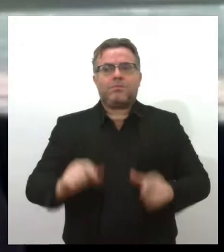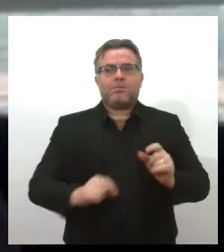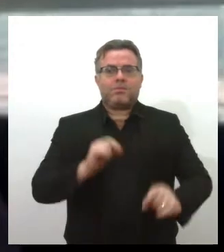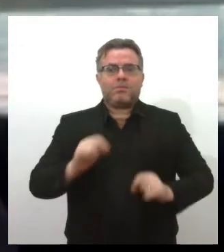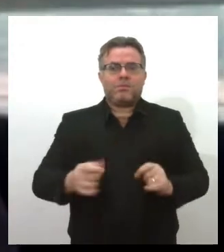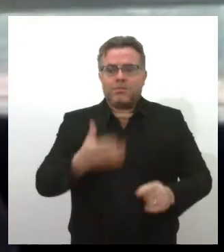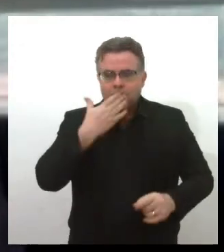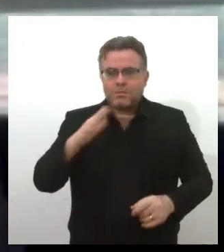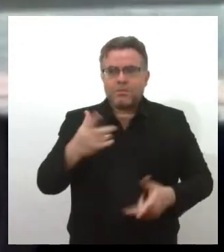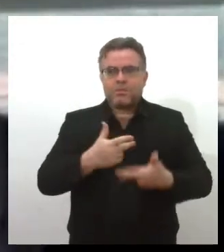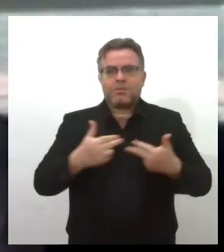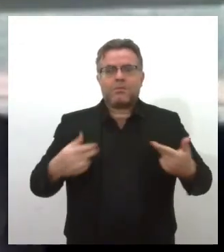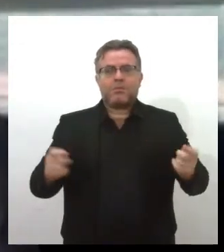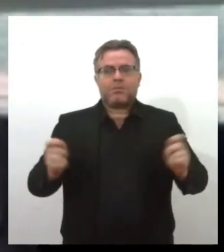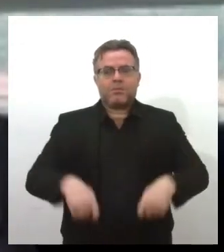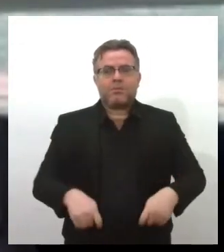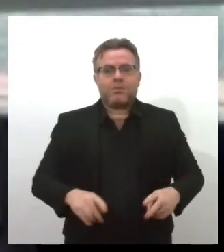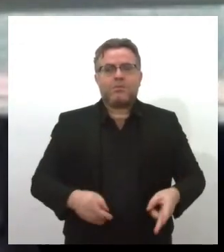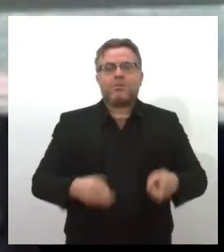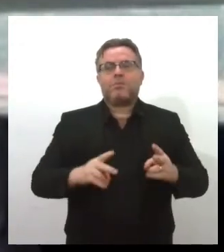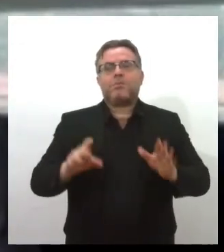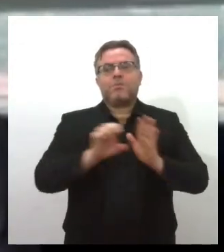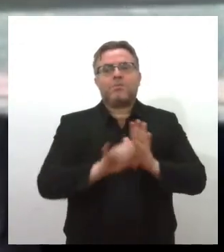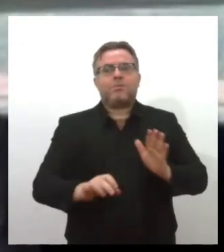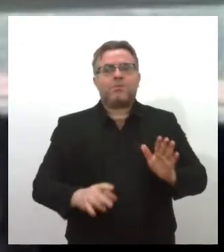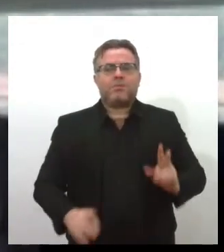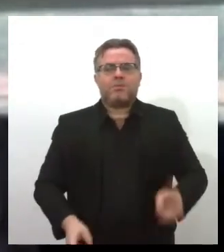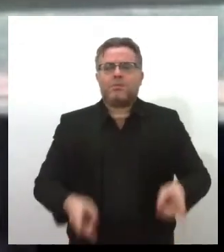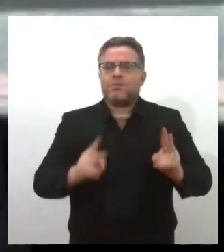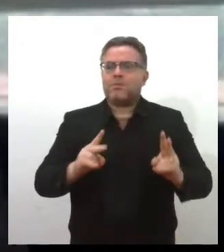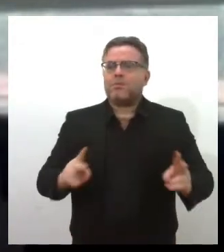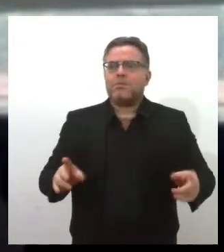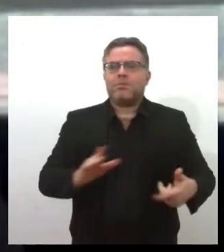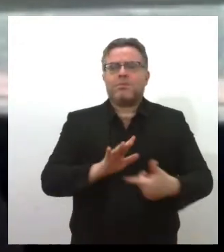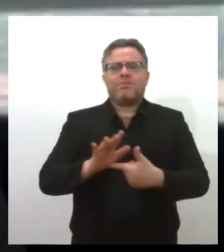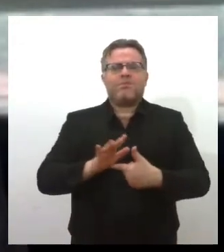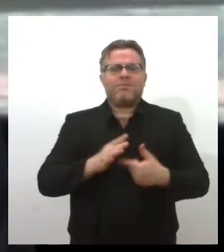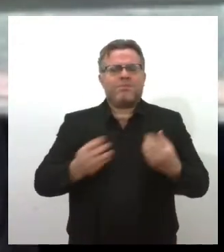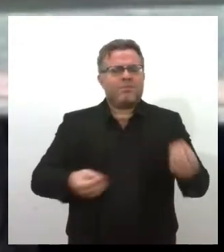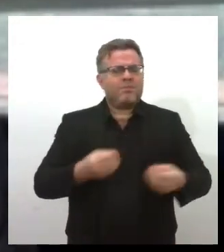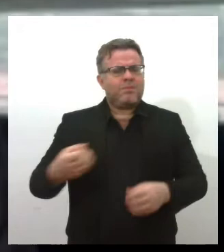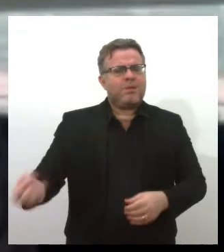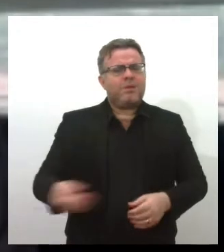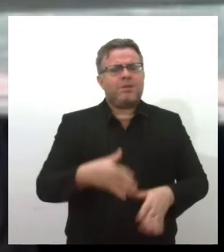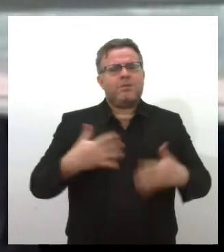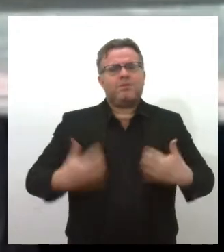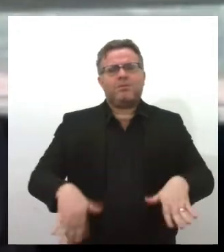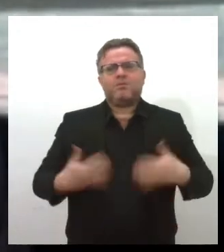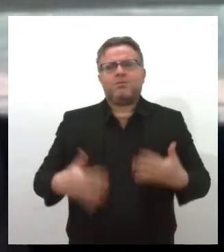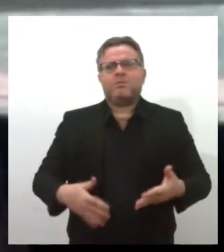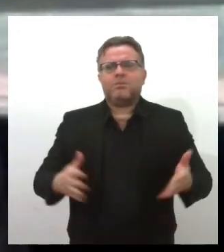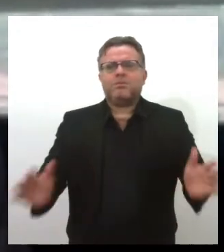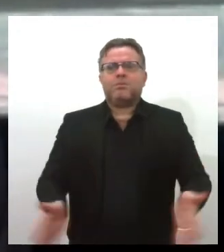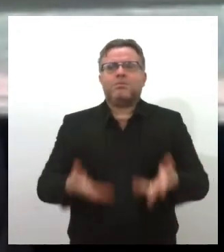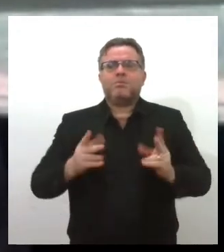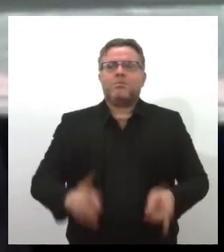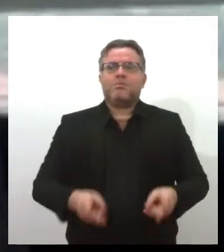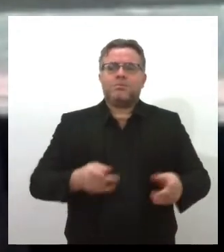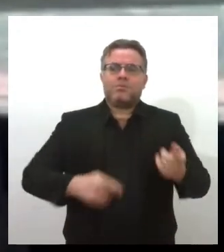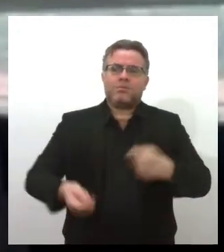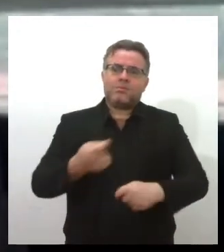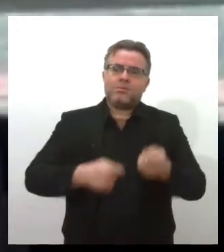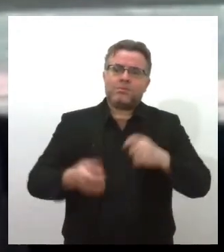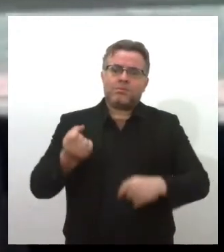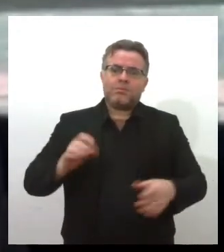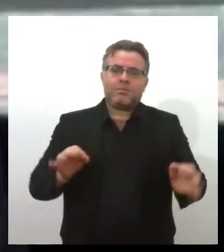muita coisa boa também. E o Edital Centelha, juntamente com outros editais na área de inovação, justamente para fomentar a economia sergipana.